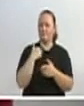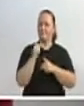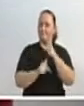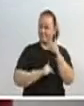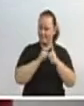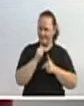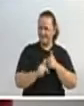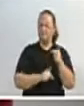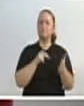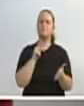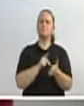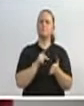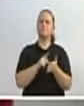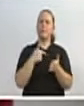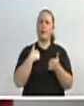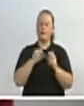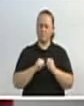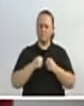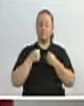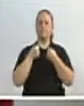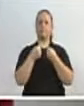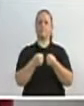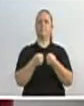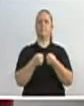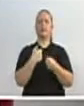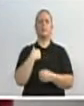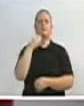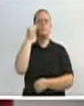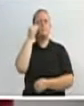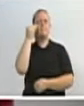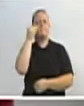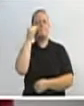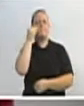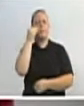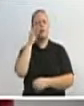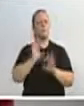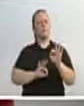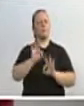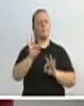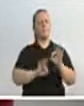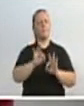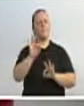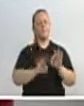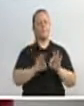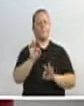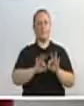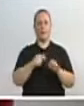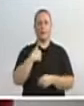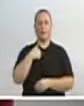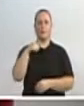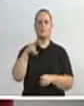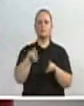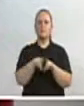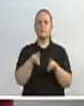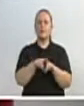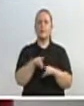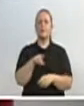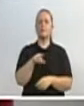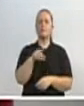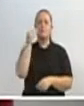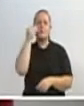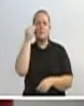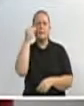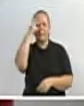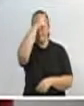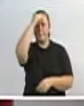construir a pré-candidatura prefeita da nossa cidade. Por isso eu quero também me dirigir a muita gente,